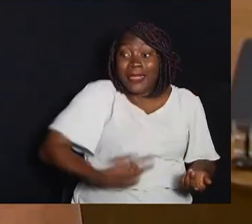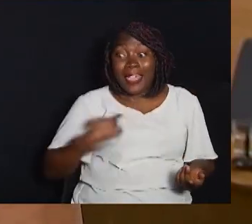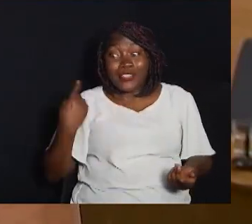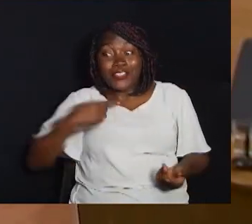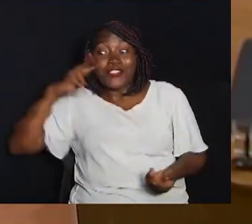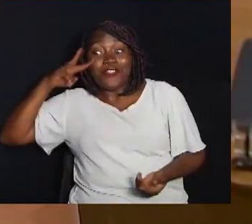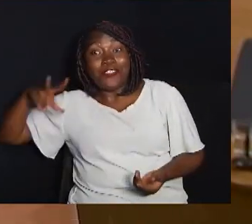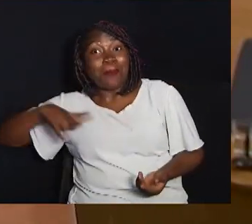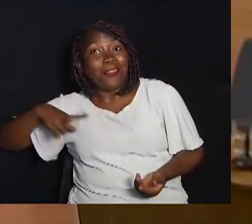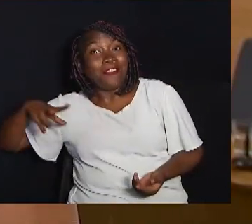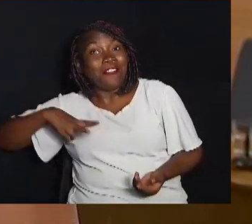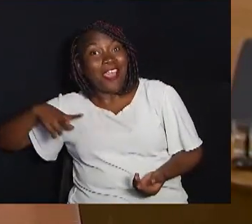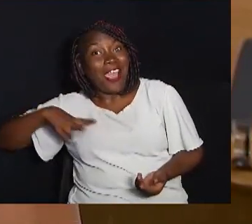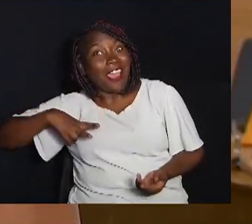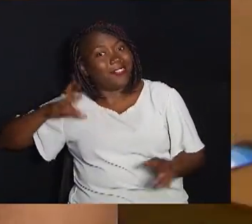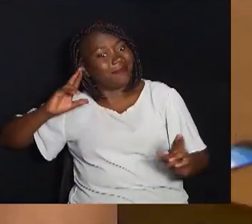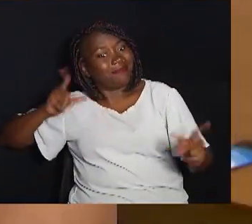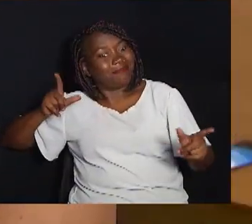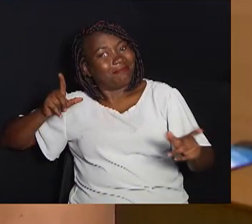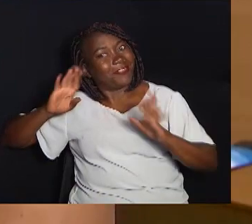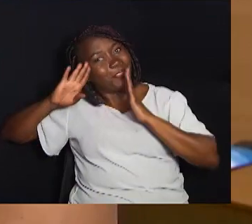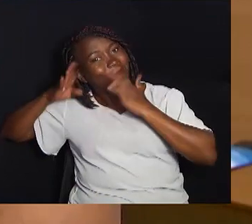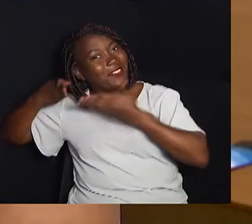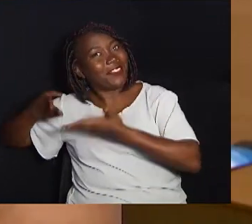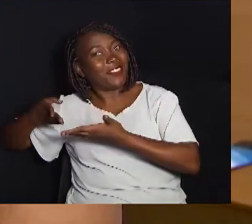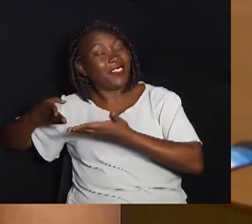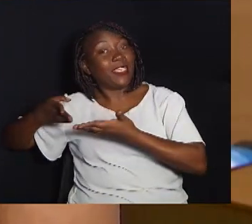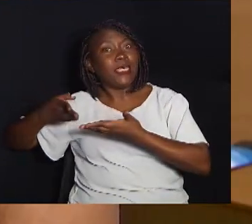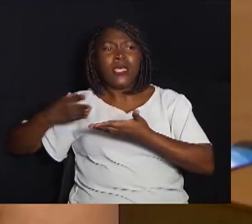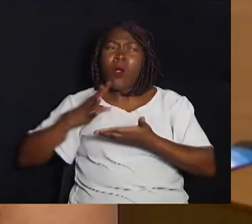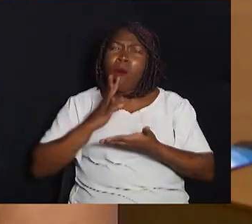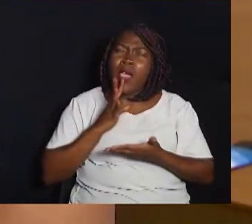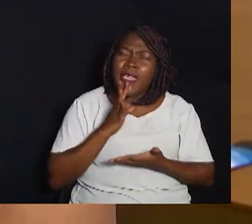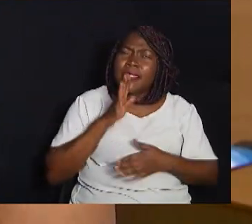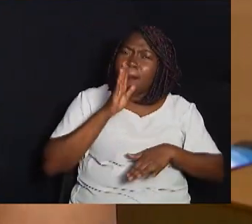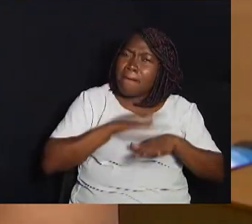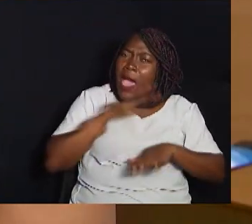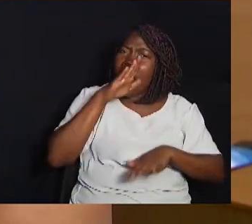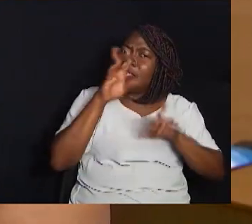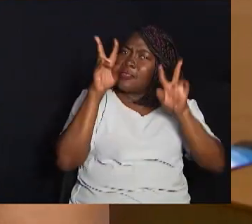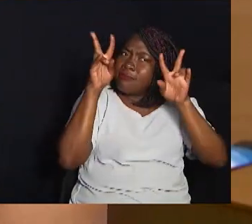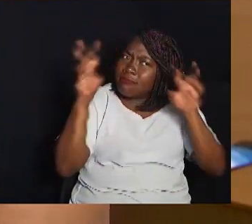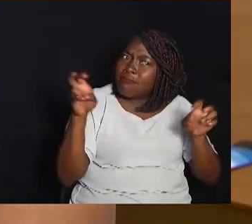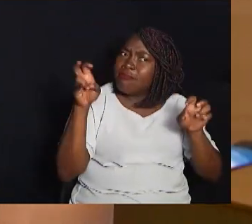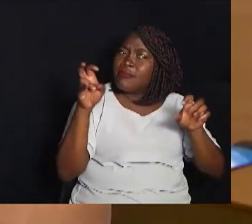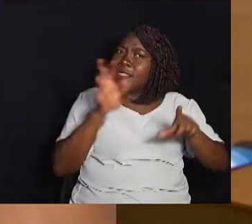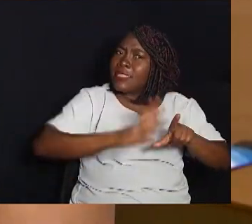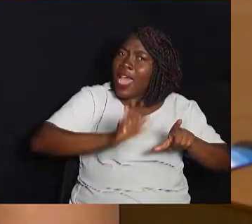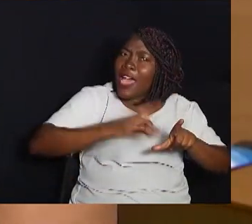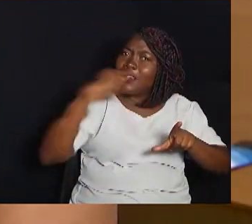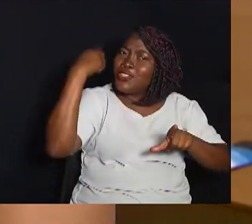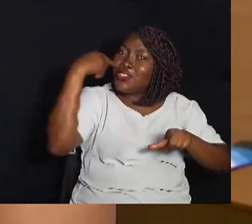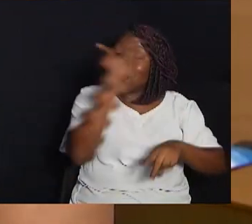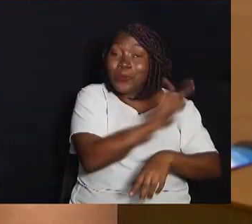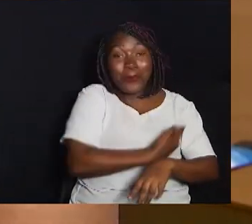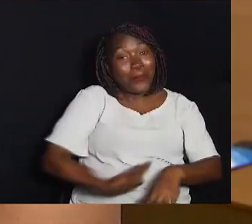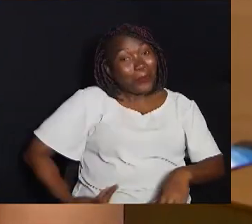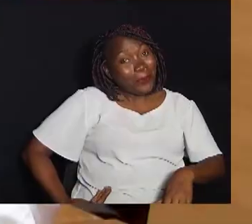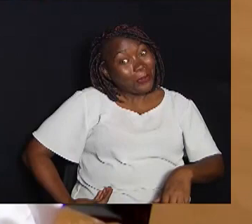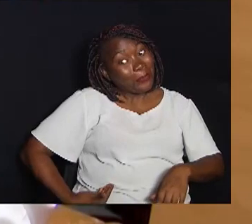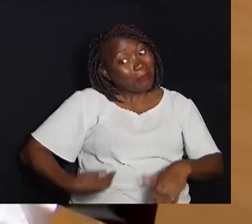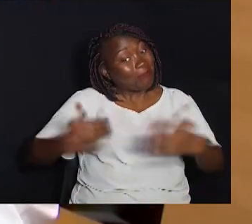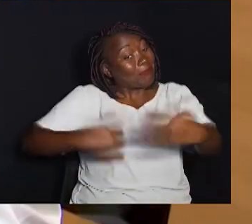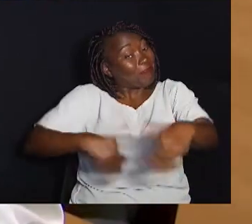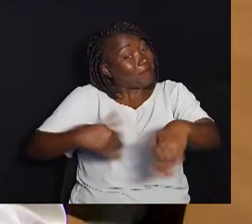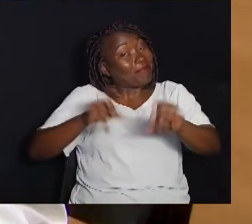porque o público é bem específico E conhecer mais sobre a área do direito público, precisa de um concurso, quem sabe